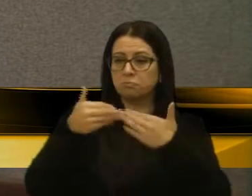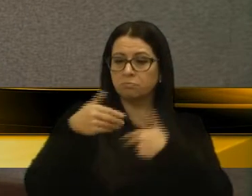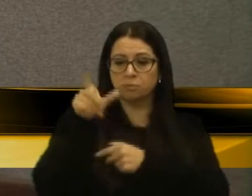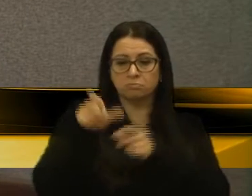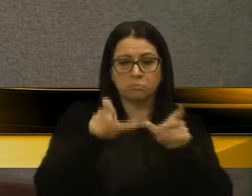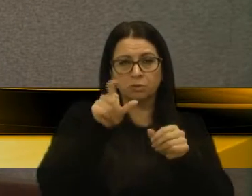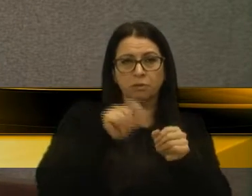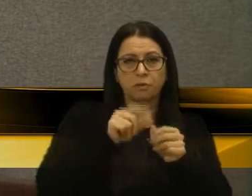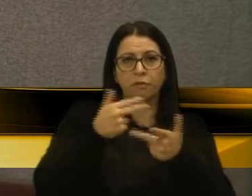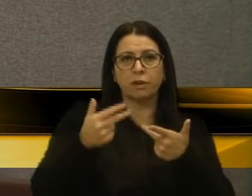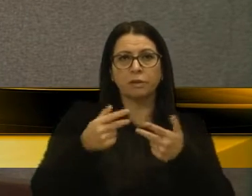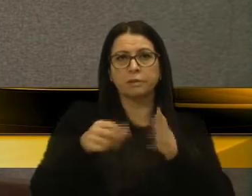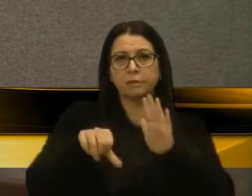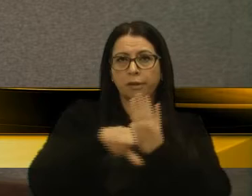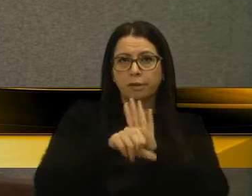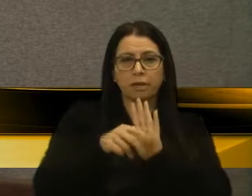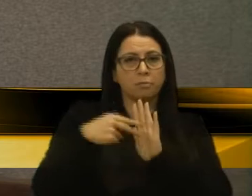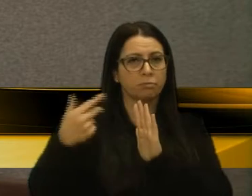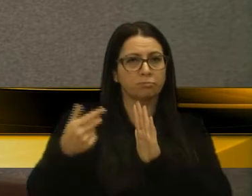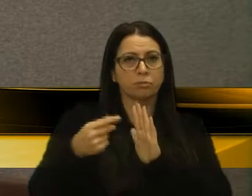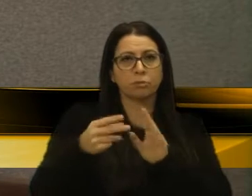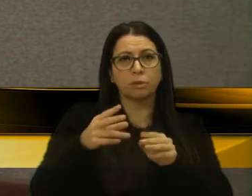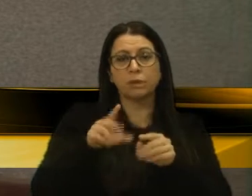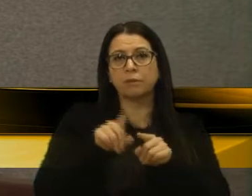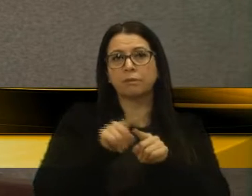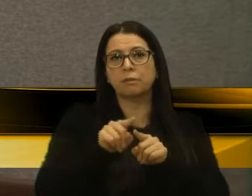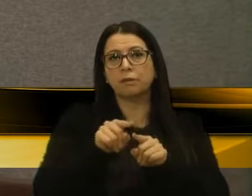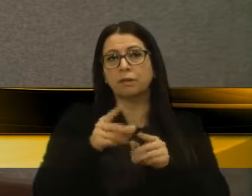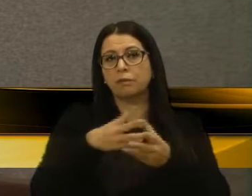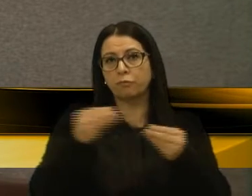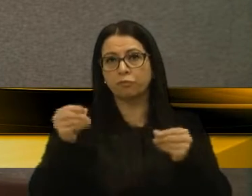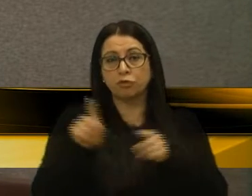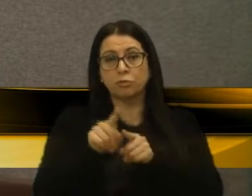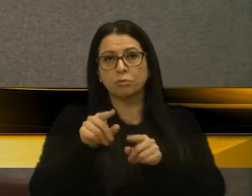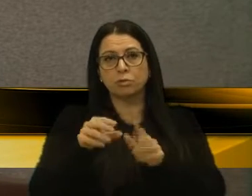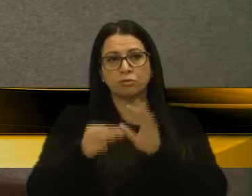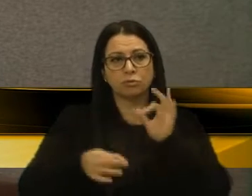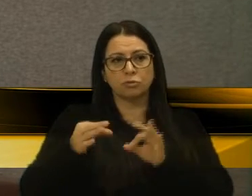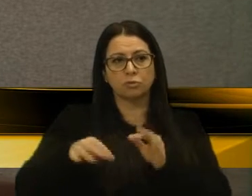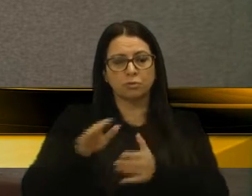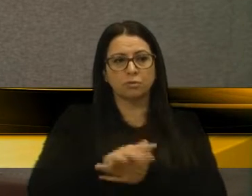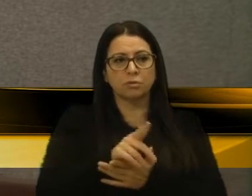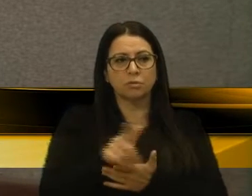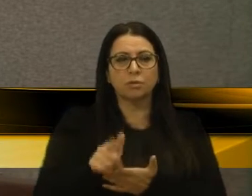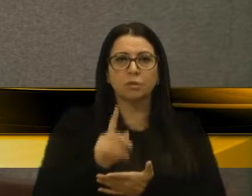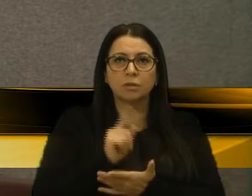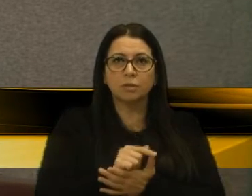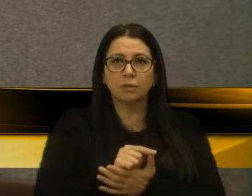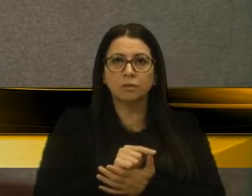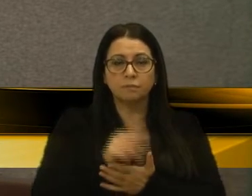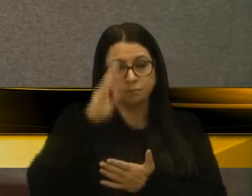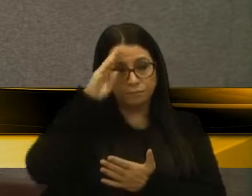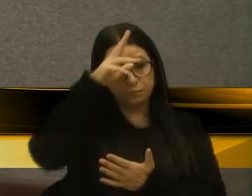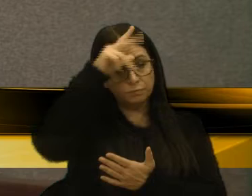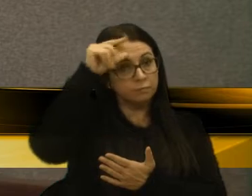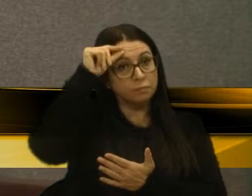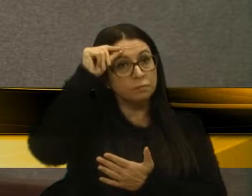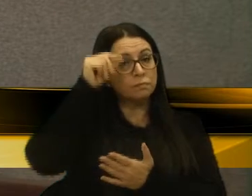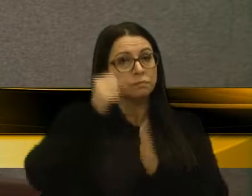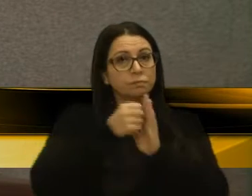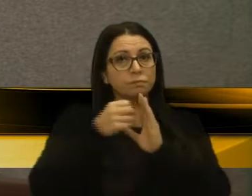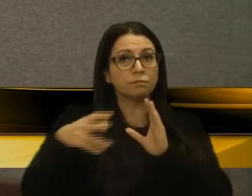pessoa que cometa delitos, incluindo foragidos da justiça. Segue mais, na prática, a guarda municipal tem adquirido